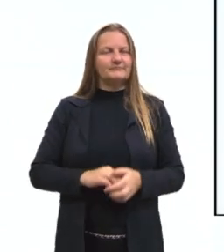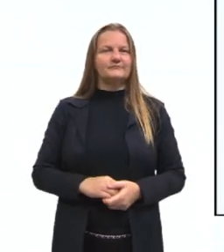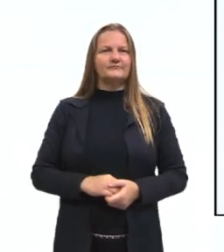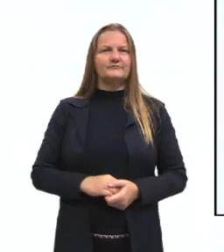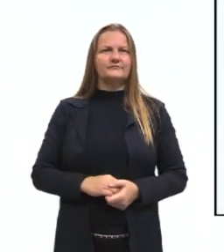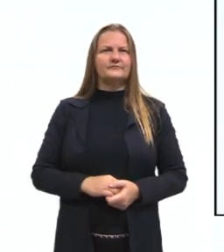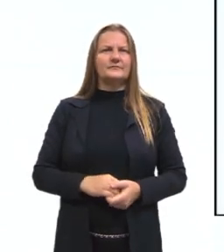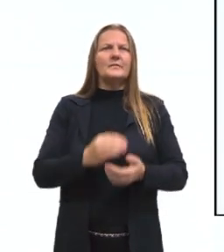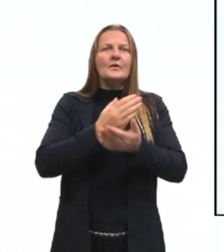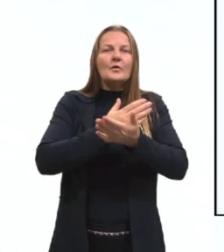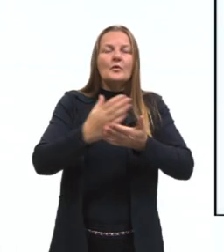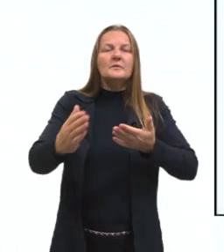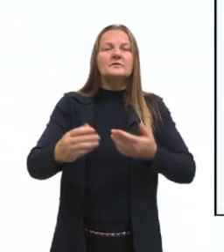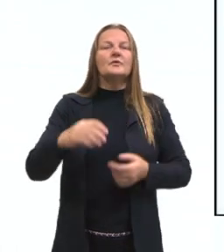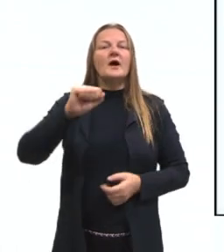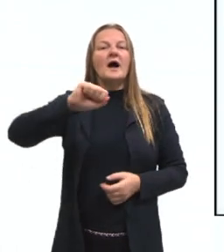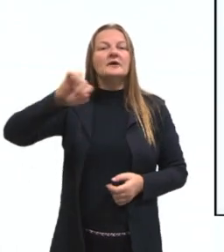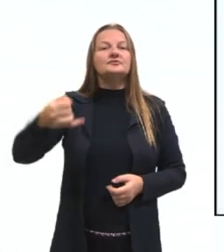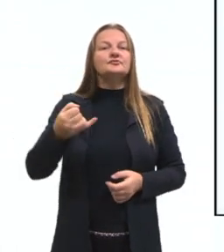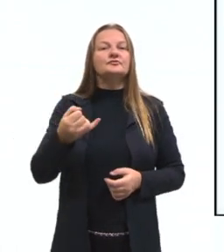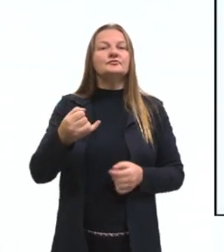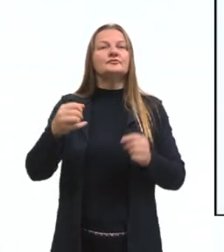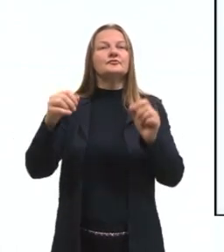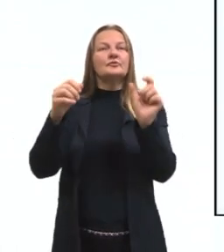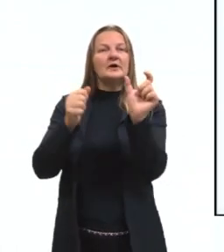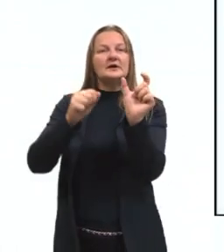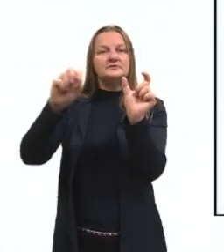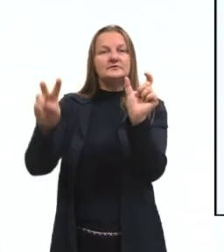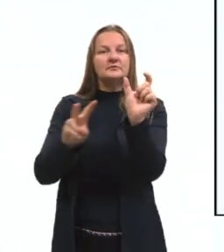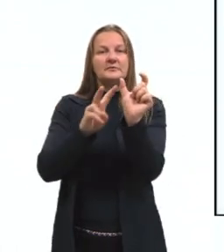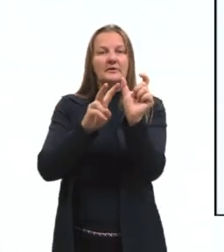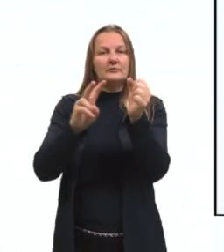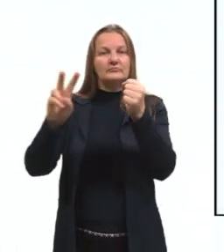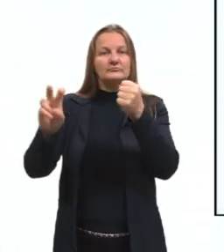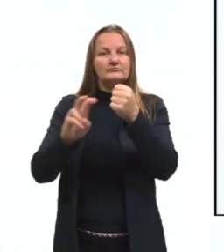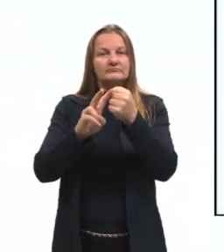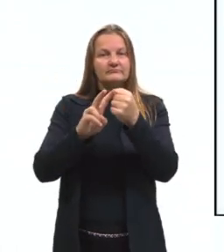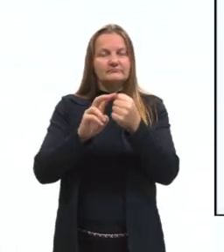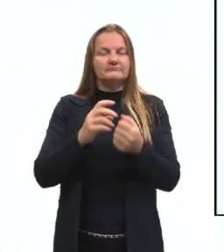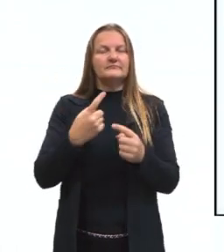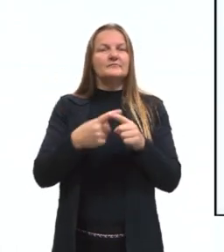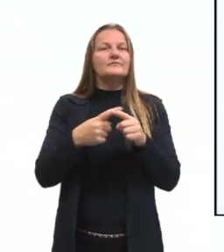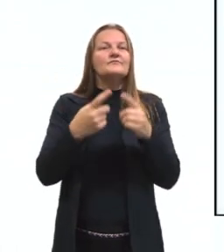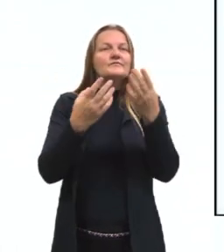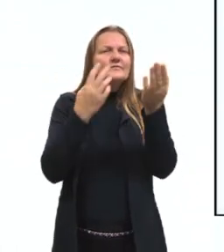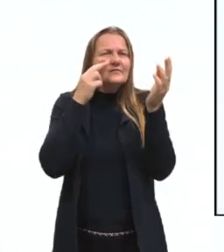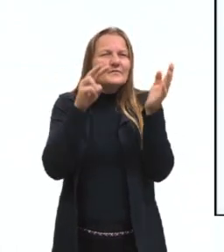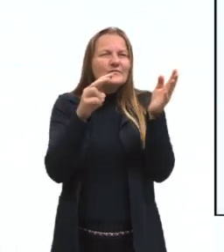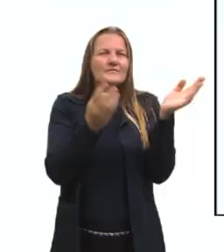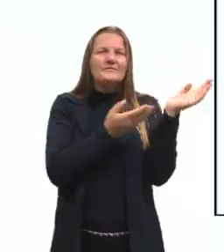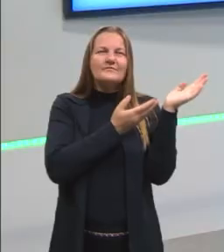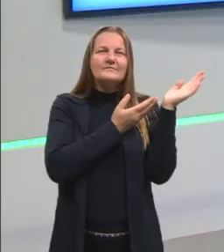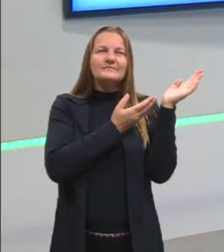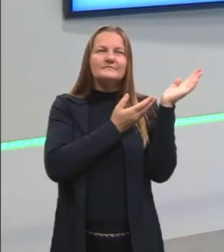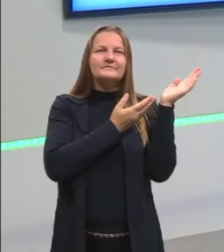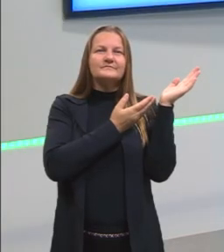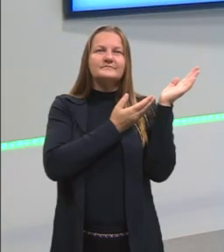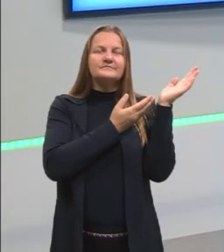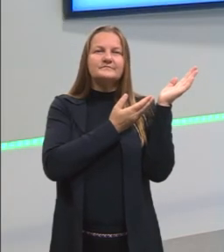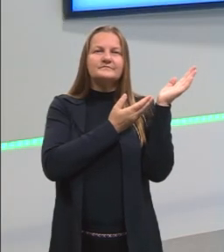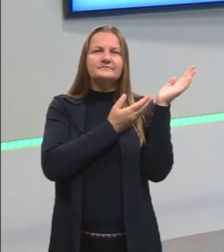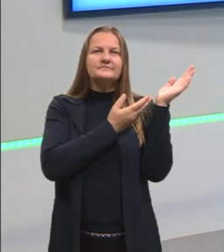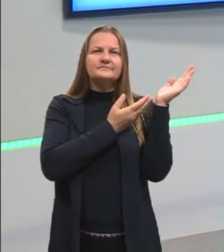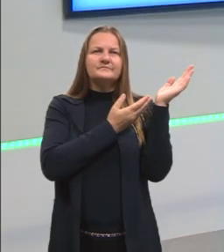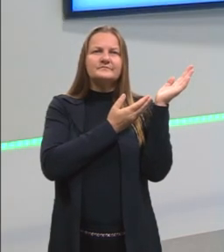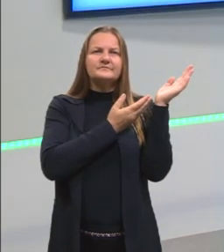Começando pelos nossos adjuntos adverbiais. Presta atenção aqui em mim. Lembra quando eu falei